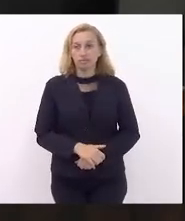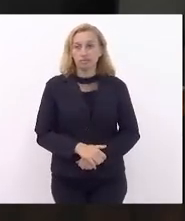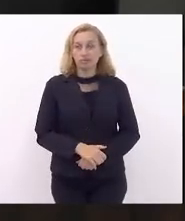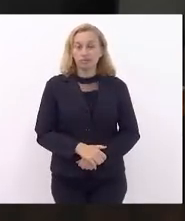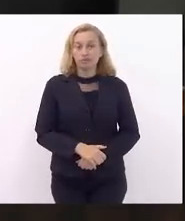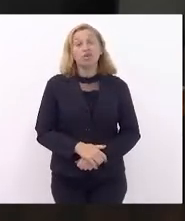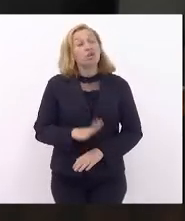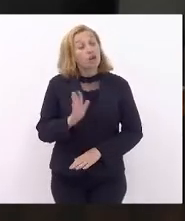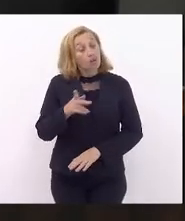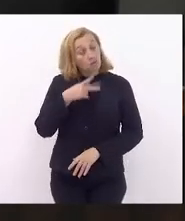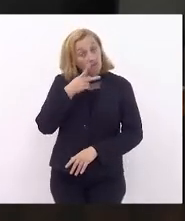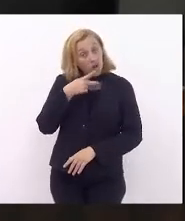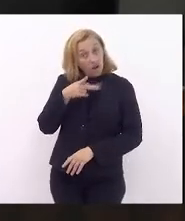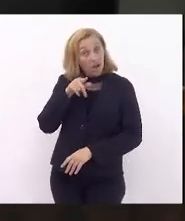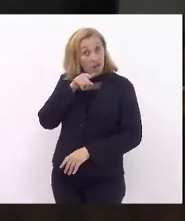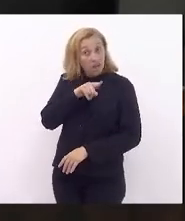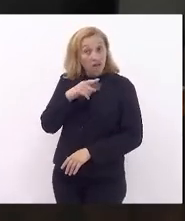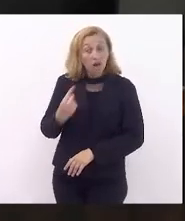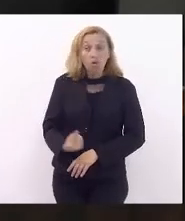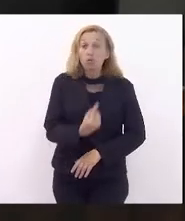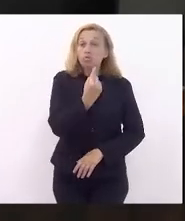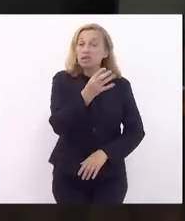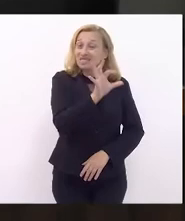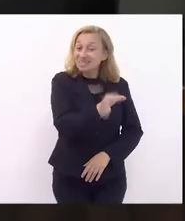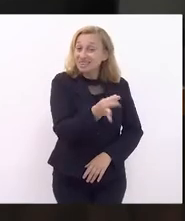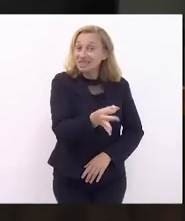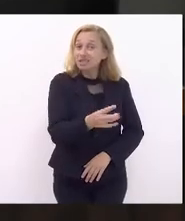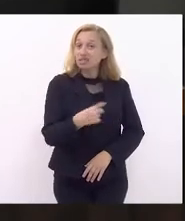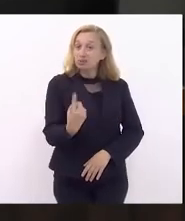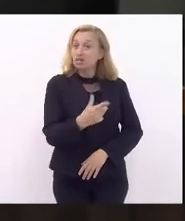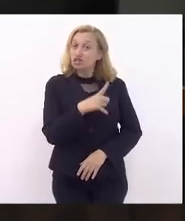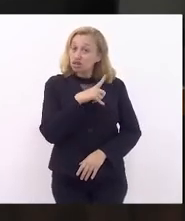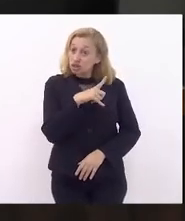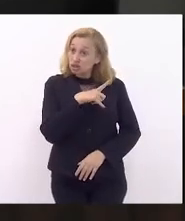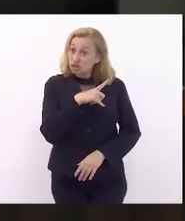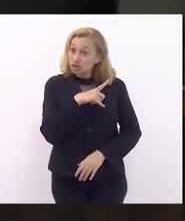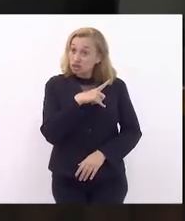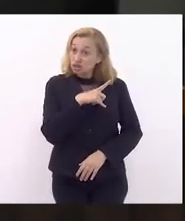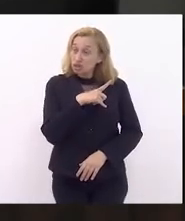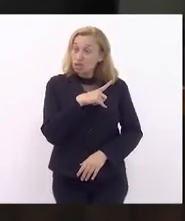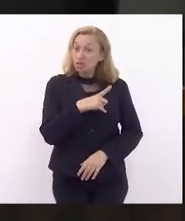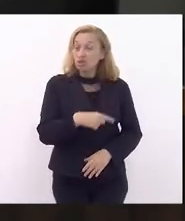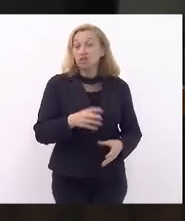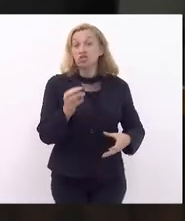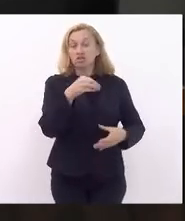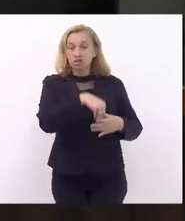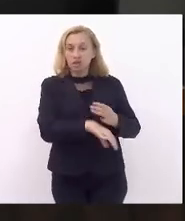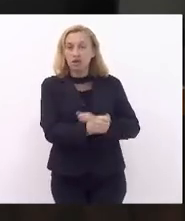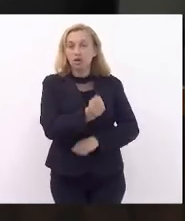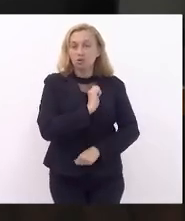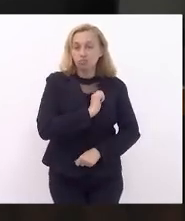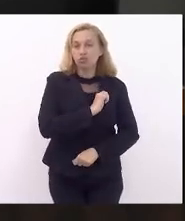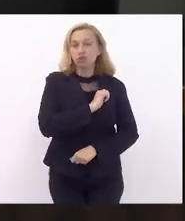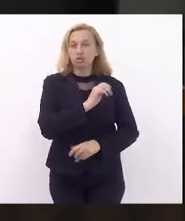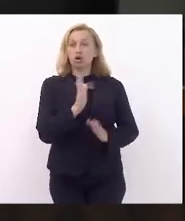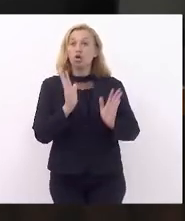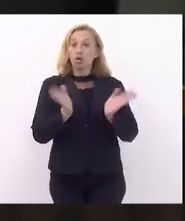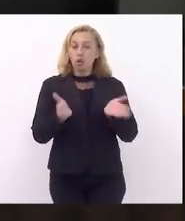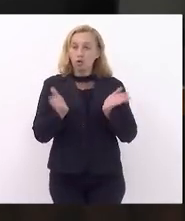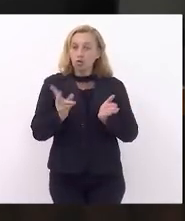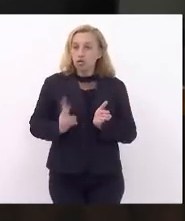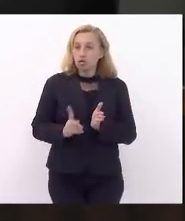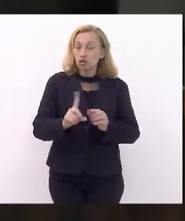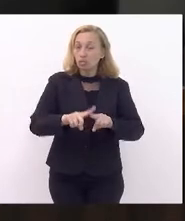E eu disse que aquele era a única garantia nossa e nós estávamos no regime. Hoje, continuamos no